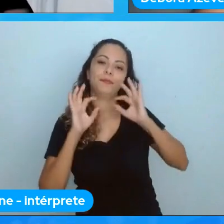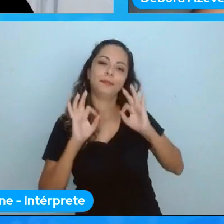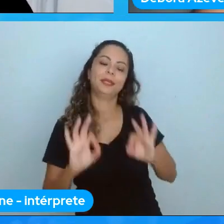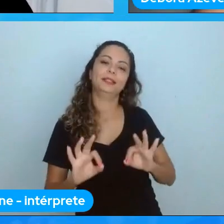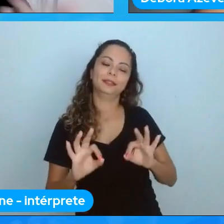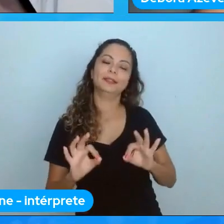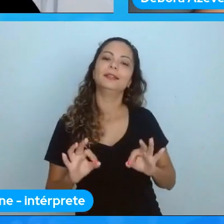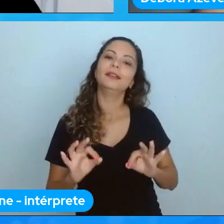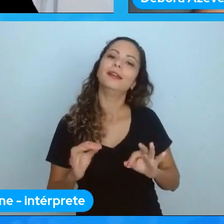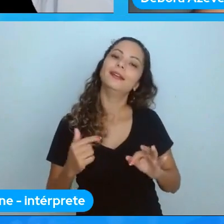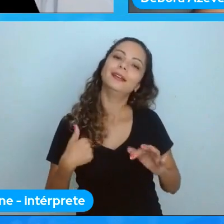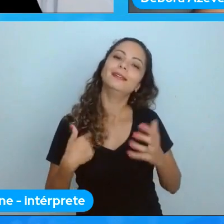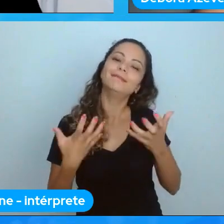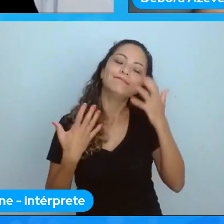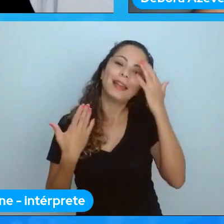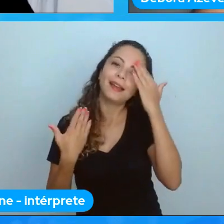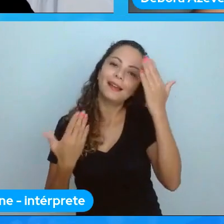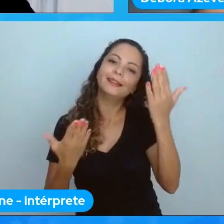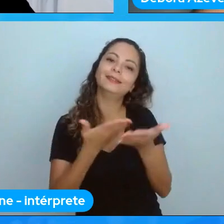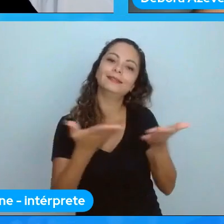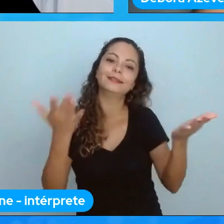tenho muito a agradecer essas pessoas